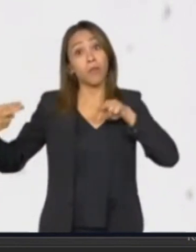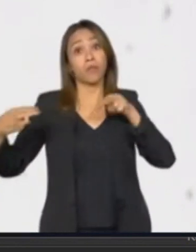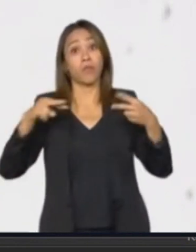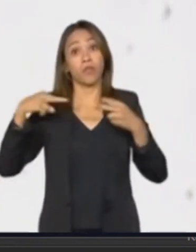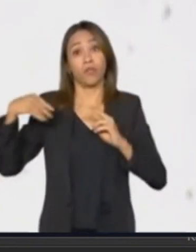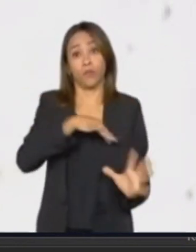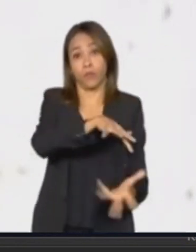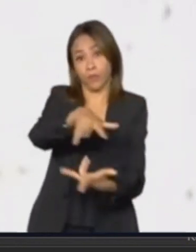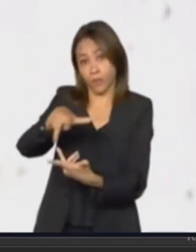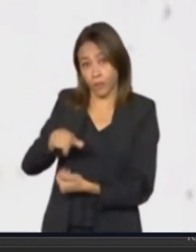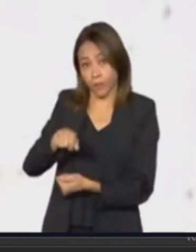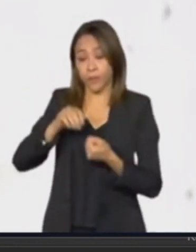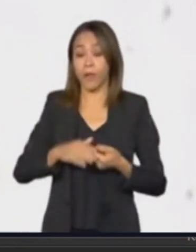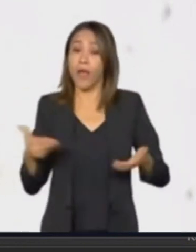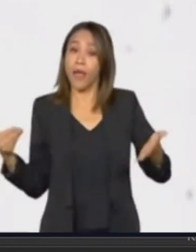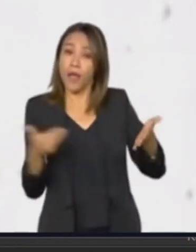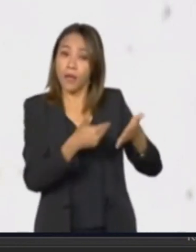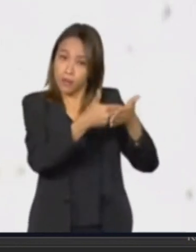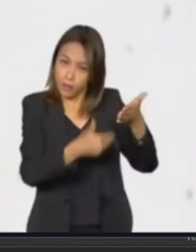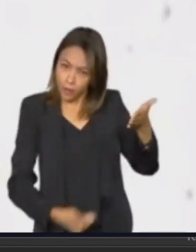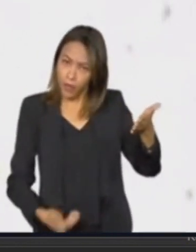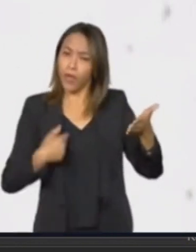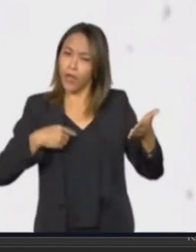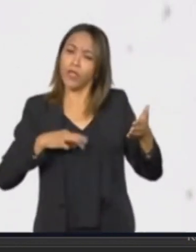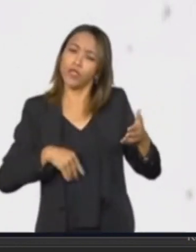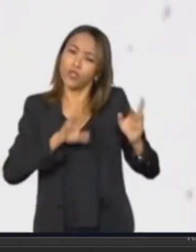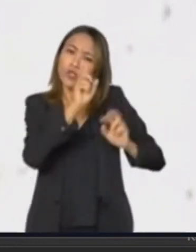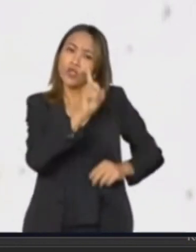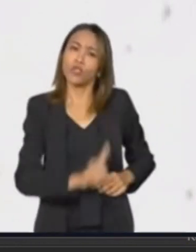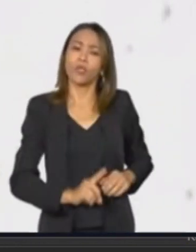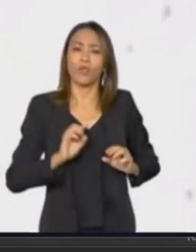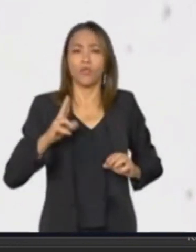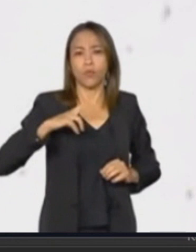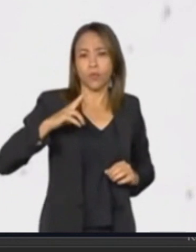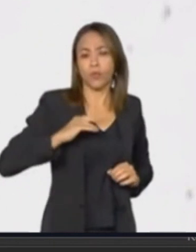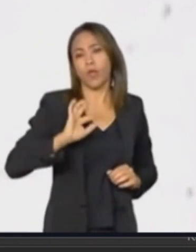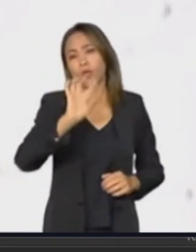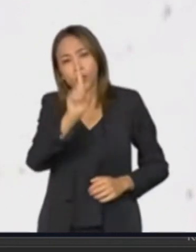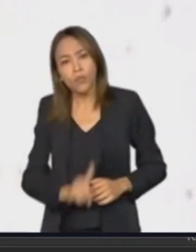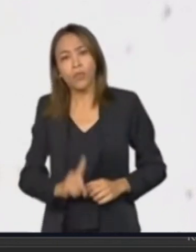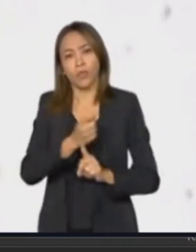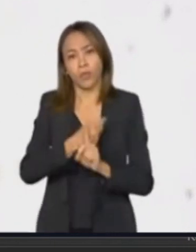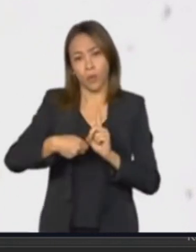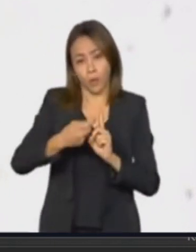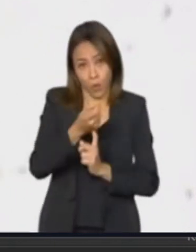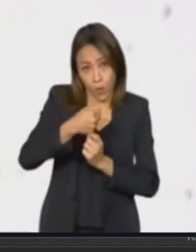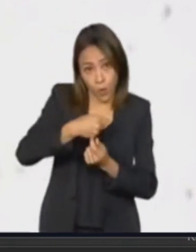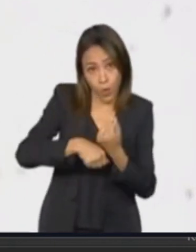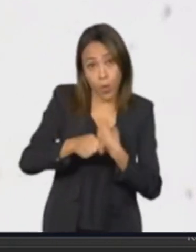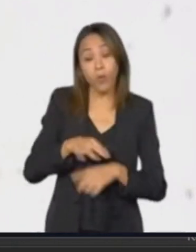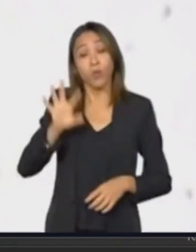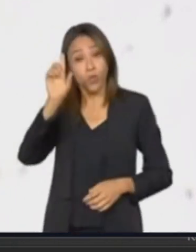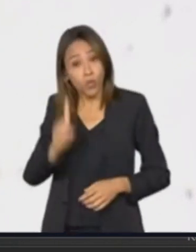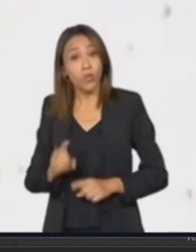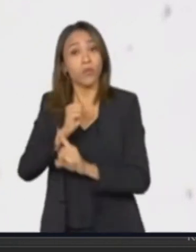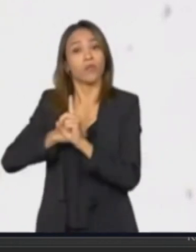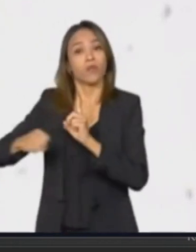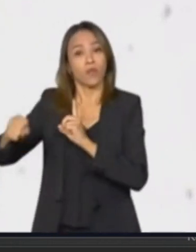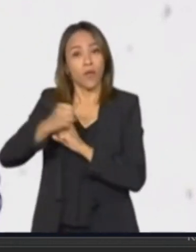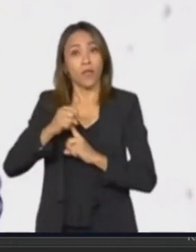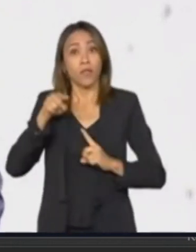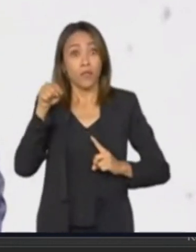declaração então prevê os direitos individuais, econômicos, sociais e culturais, resultado da contribuição,